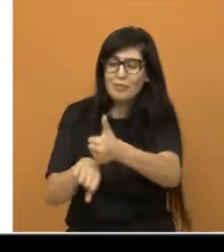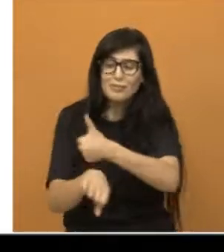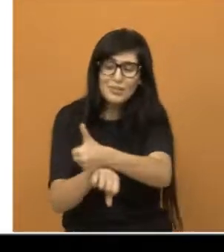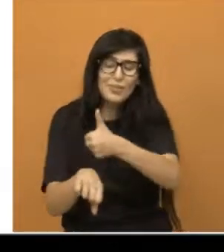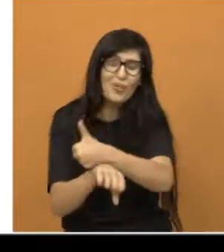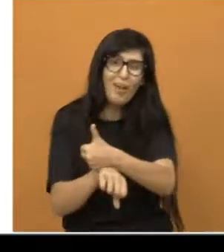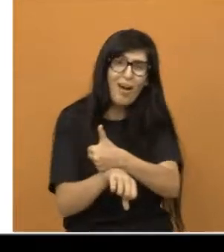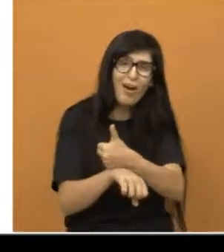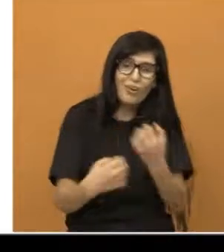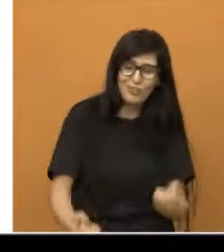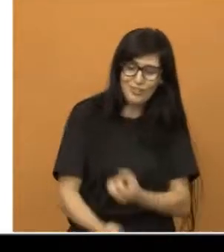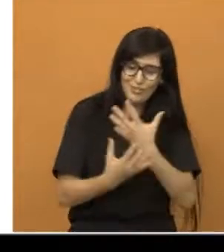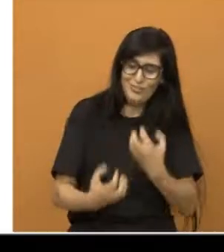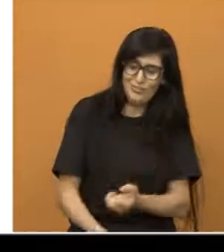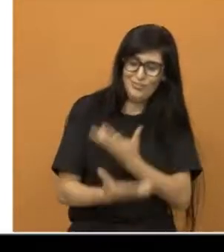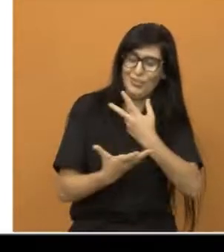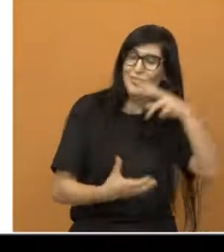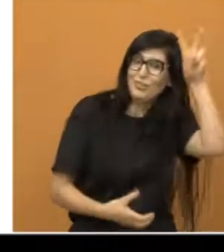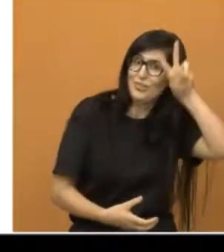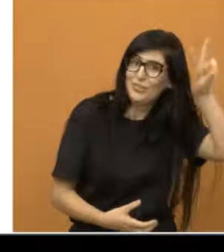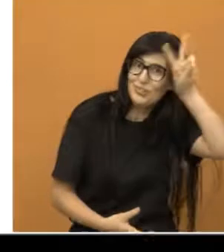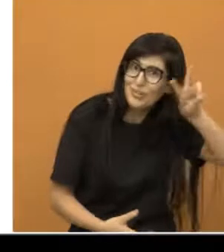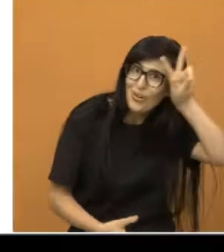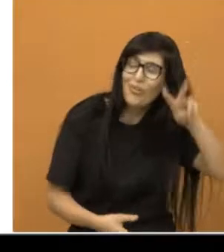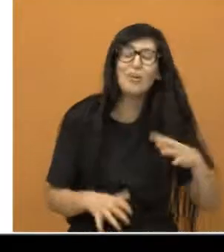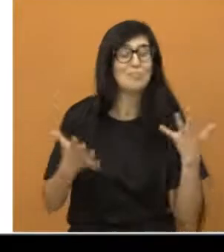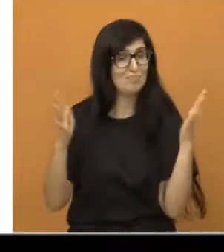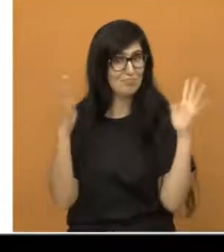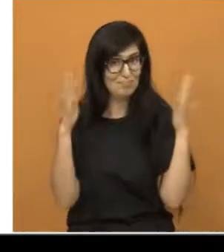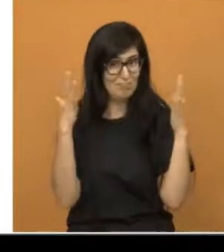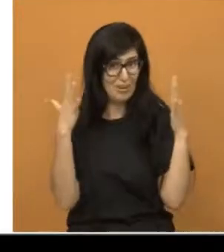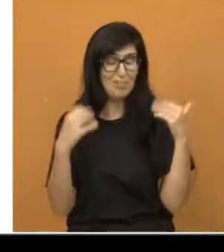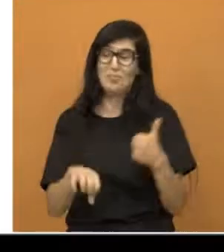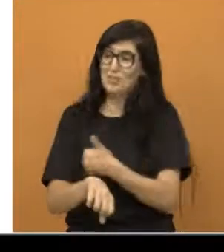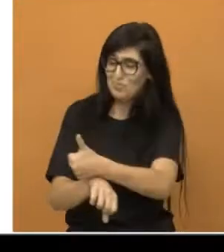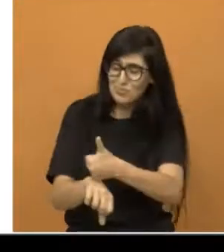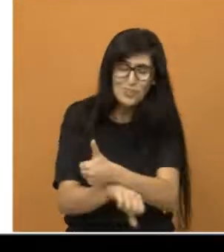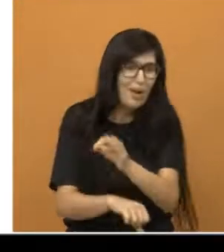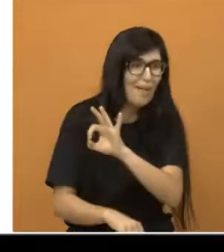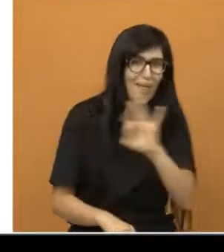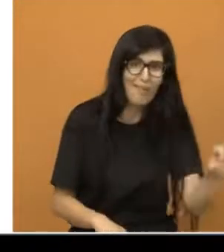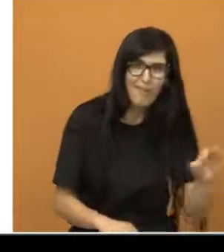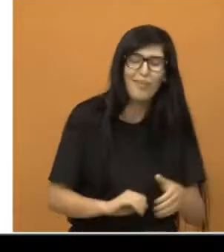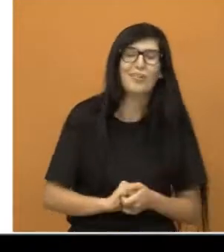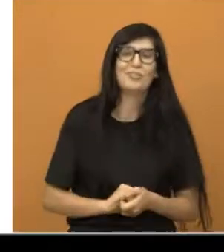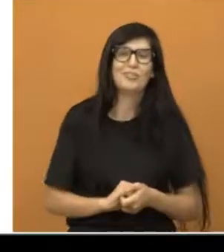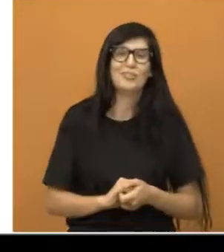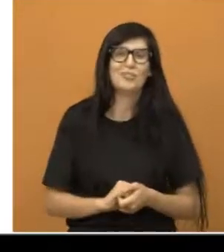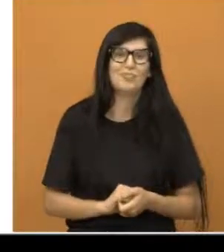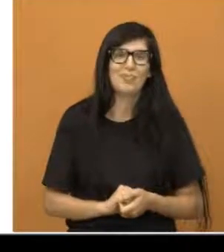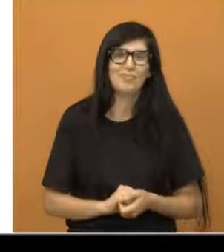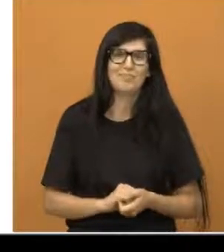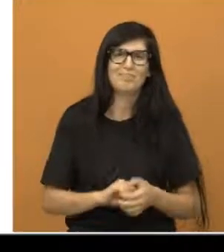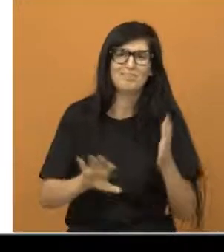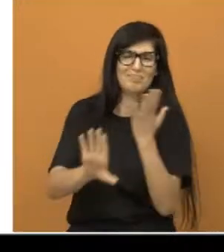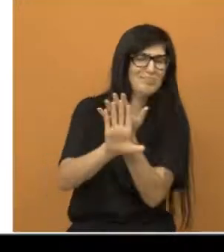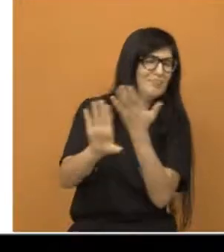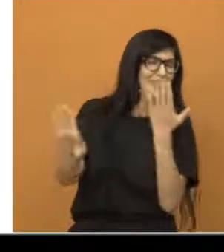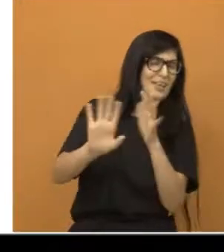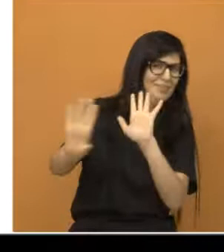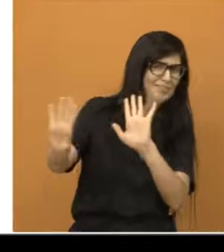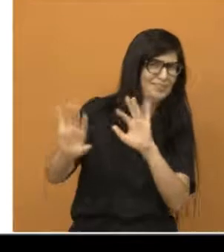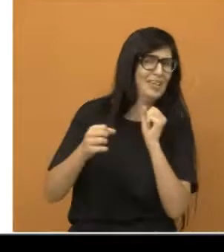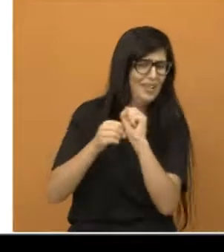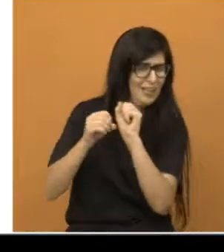desse evento, a foi lá prestigiar esse momento que a gente distancia um pouco de celular, de computador, e vai ouvir,